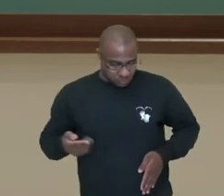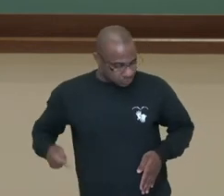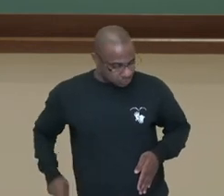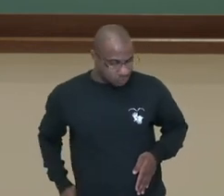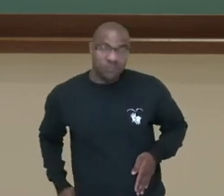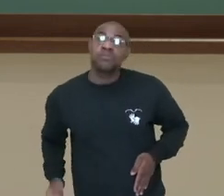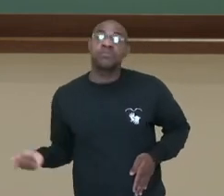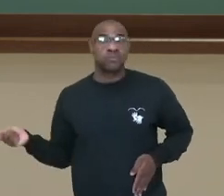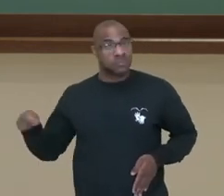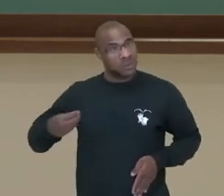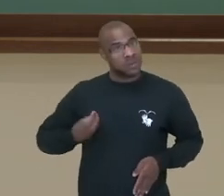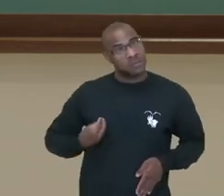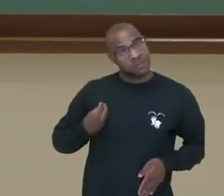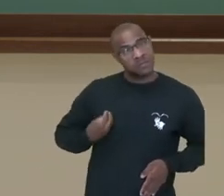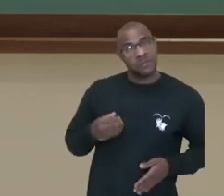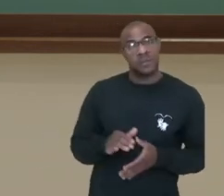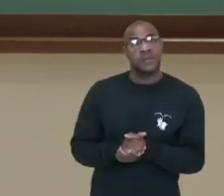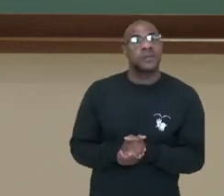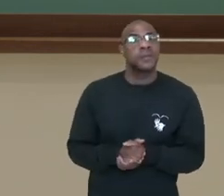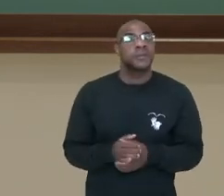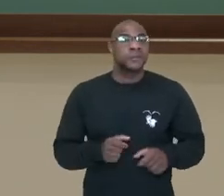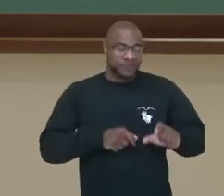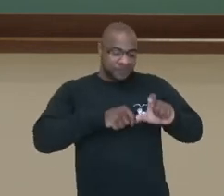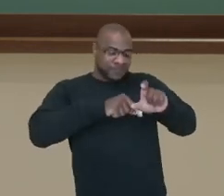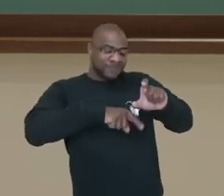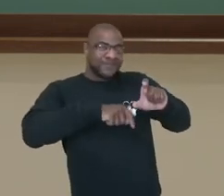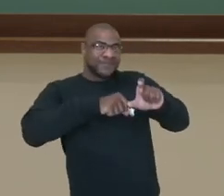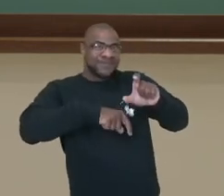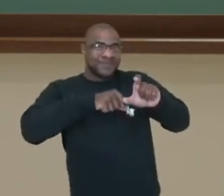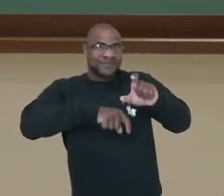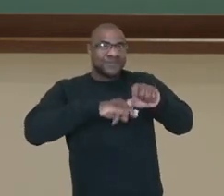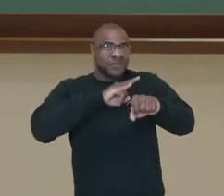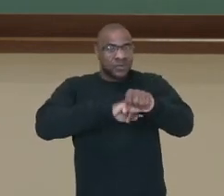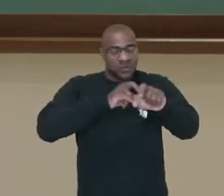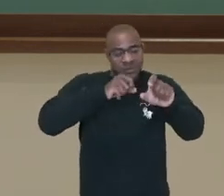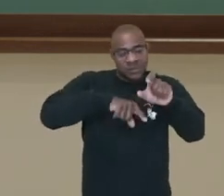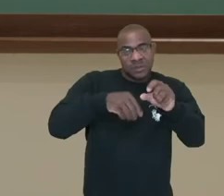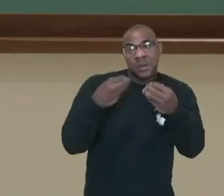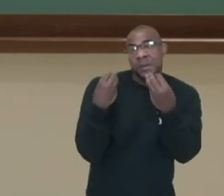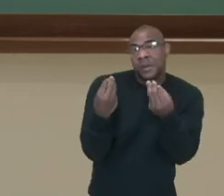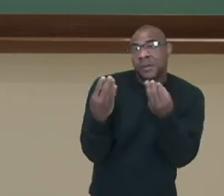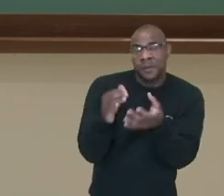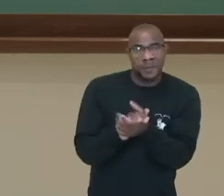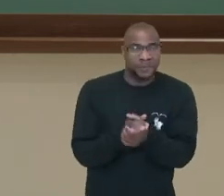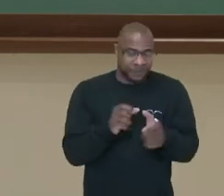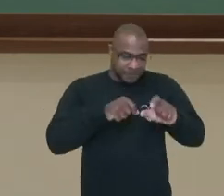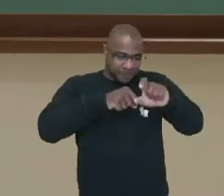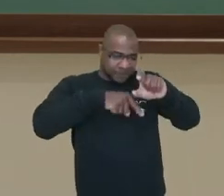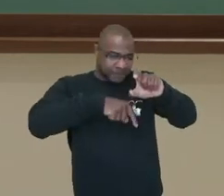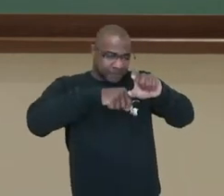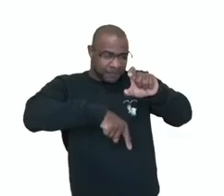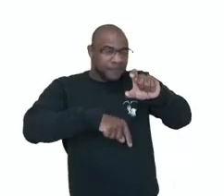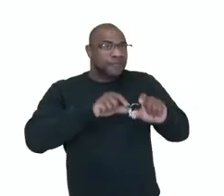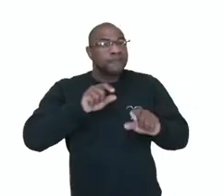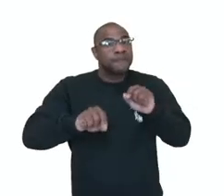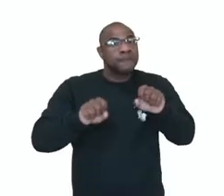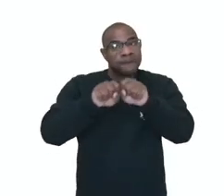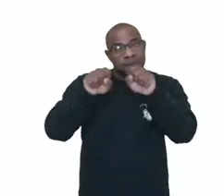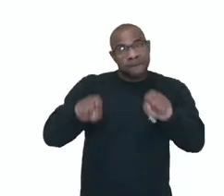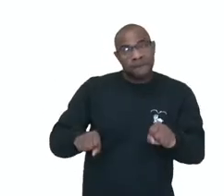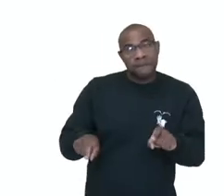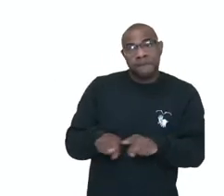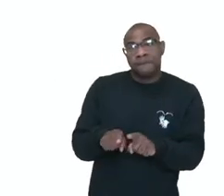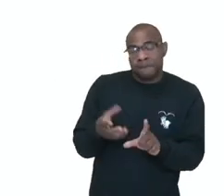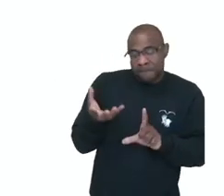Como que são essas excretas, né? Pra que que são, pra que que nós excretamos, né? Então a gente excreta, o sistema urinário, vai fazer a